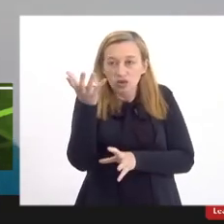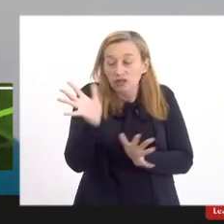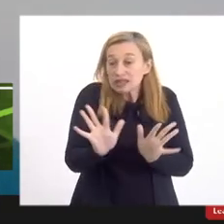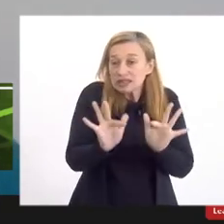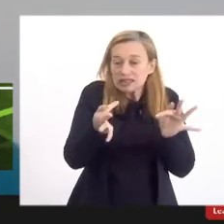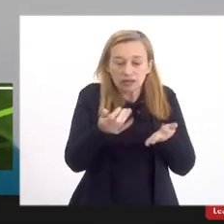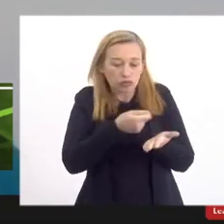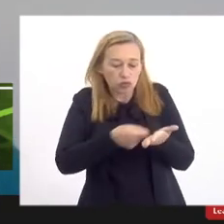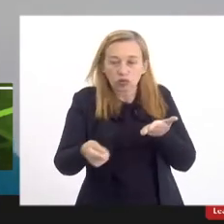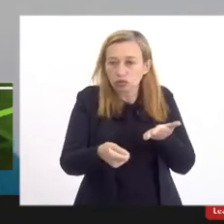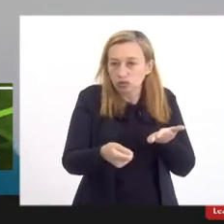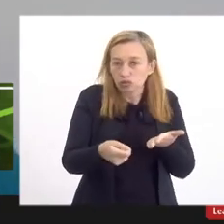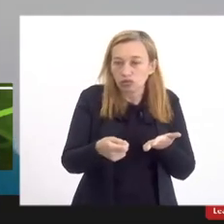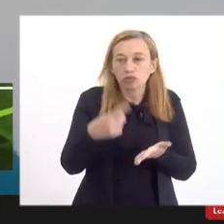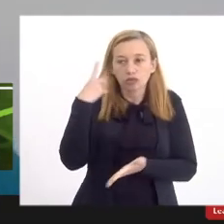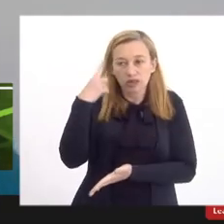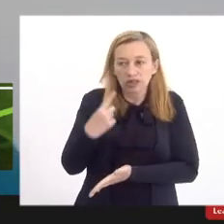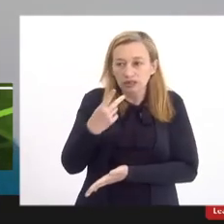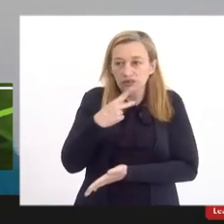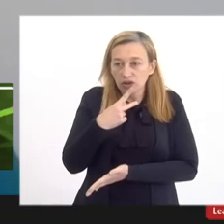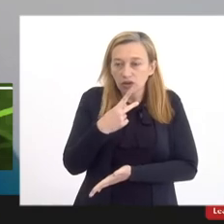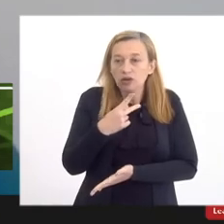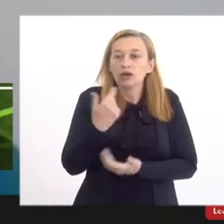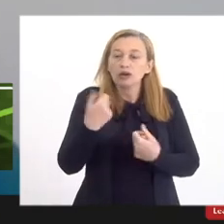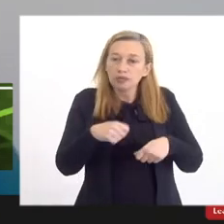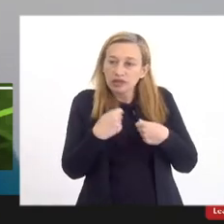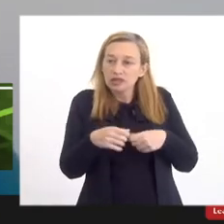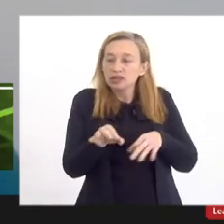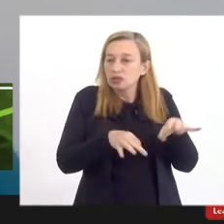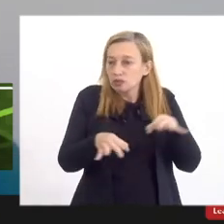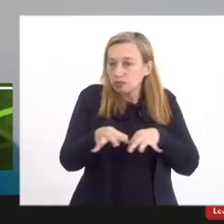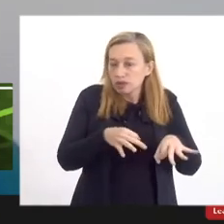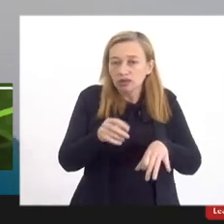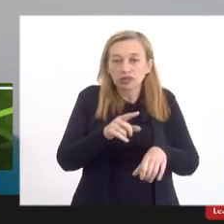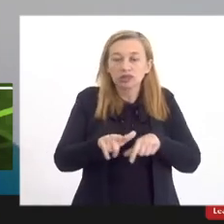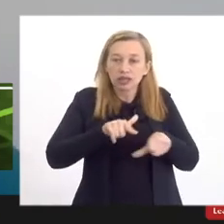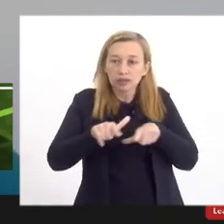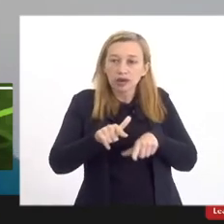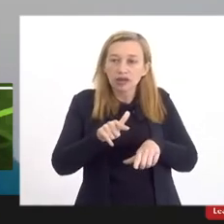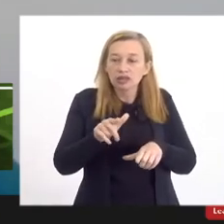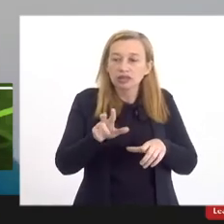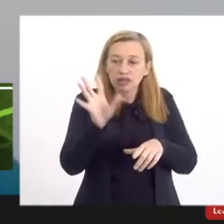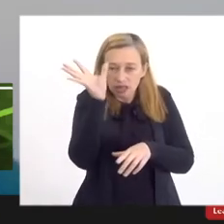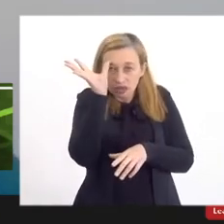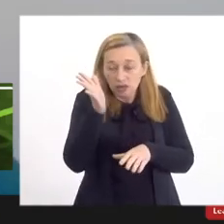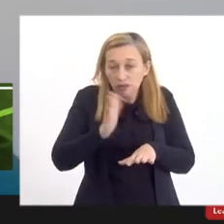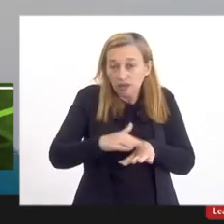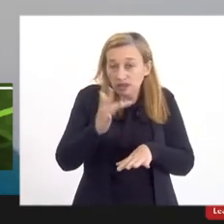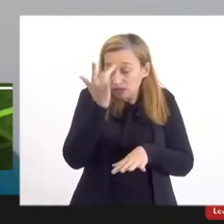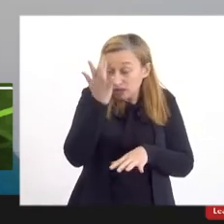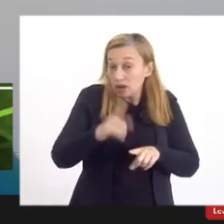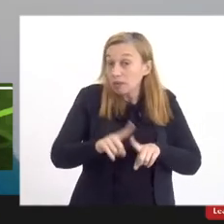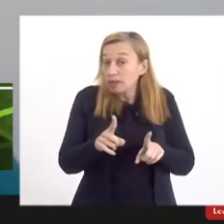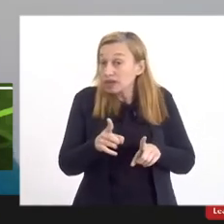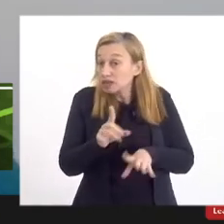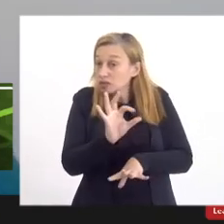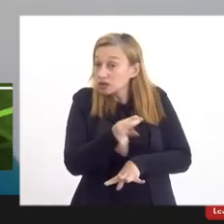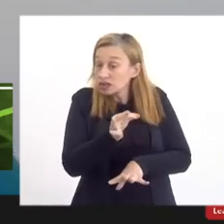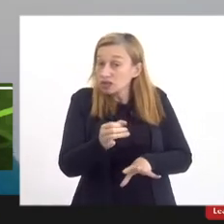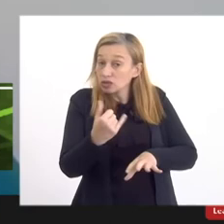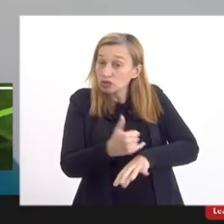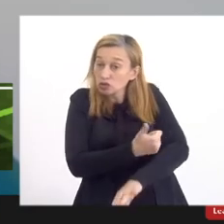canetada é preciso o plano de carreira se resolve um pouco mais facilmente mas a garantia da